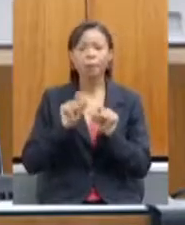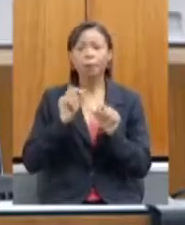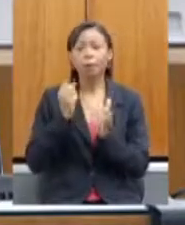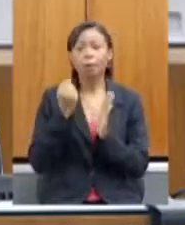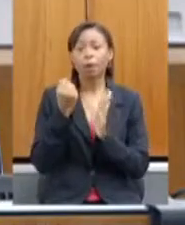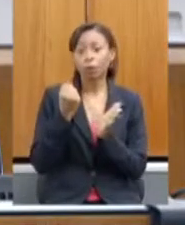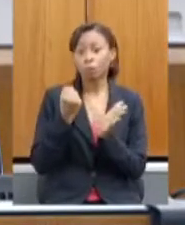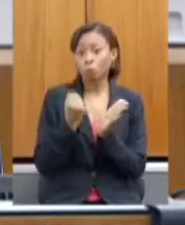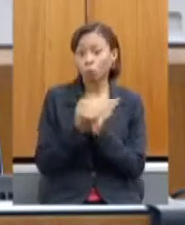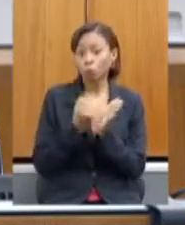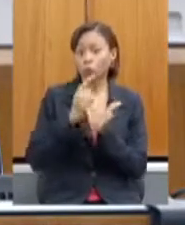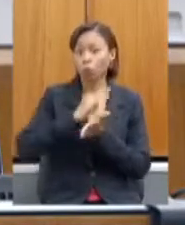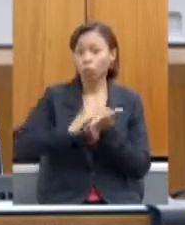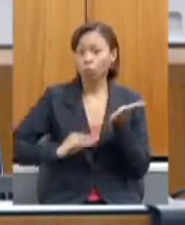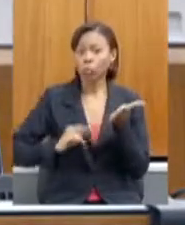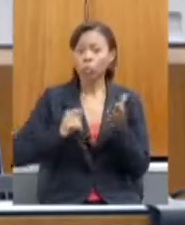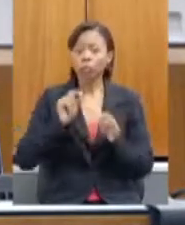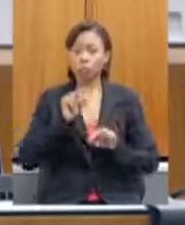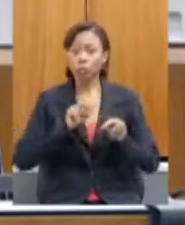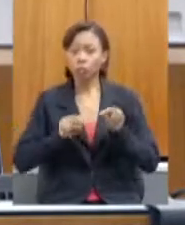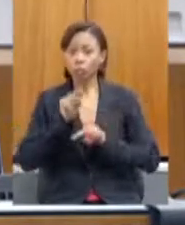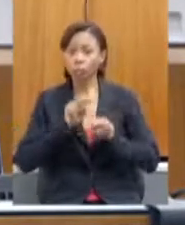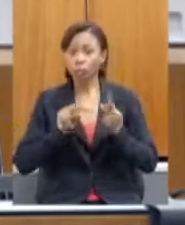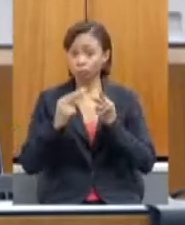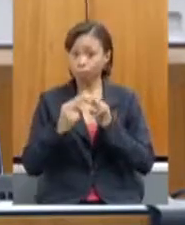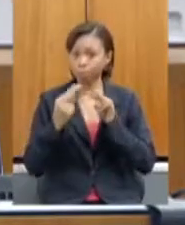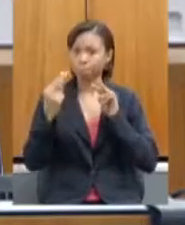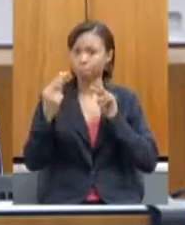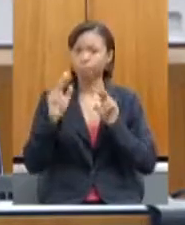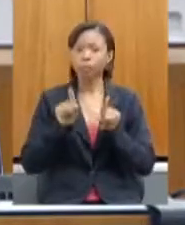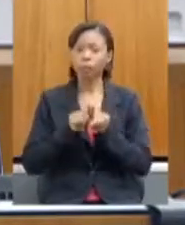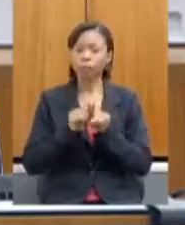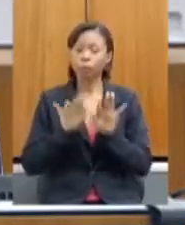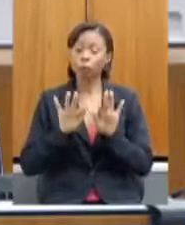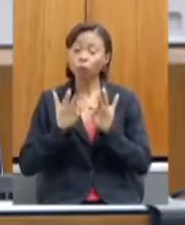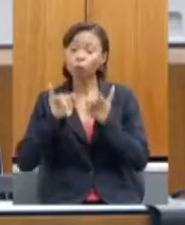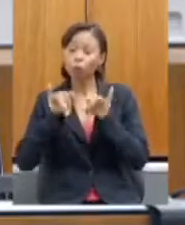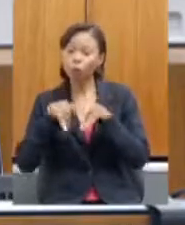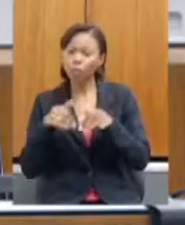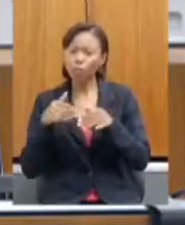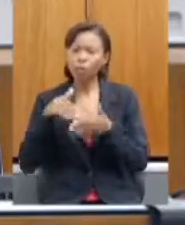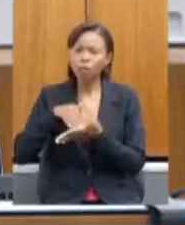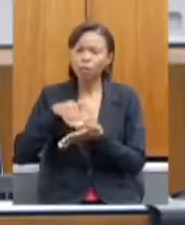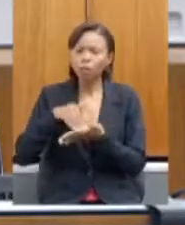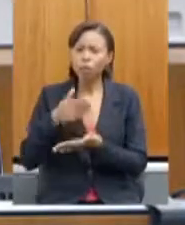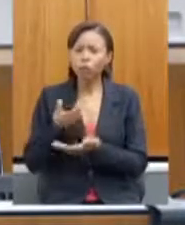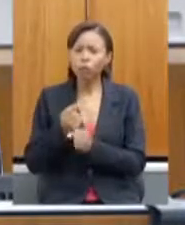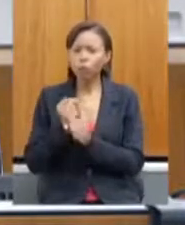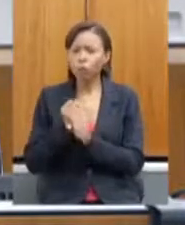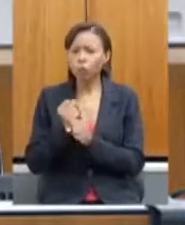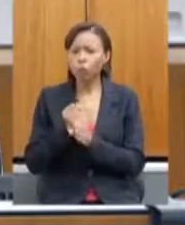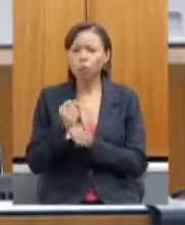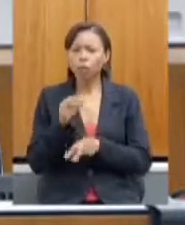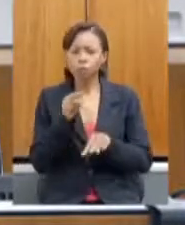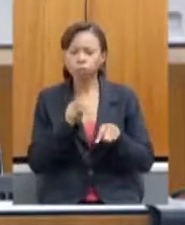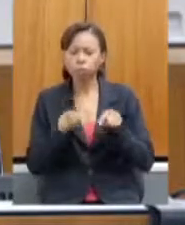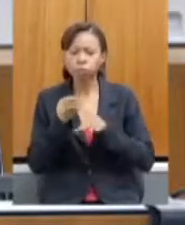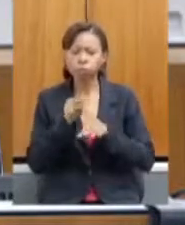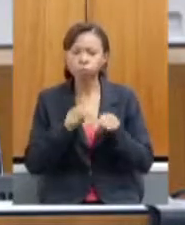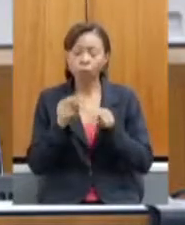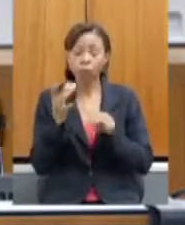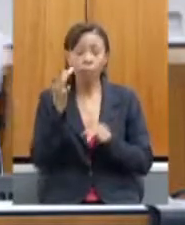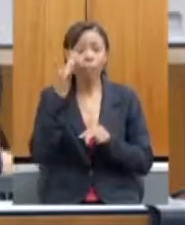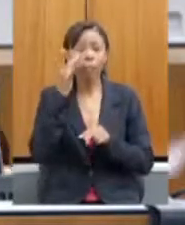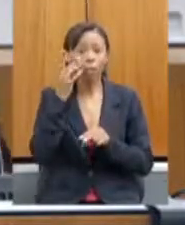forma remota e também, já mais para o fim do ano, foram retomadas as auditorias presenciais para os novos protocolos